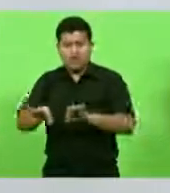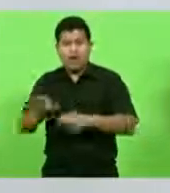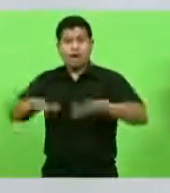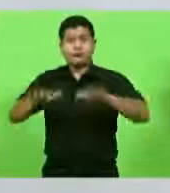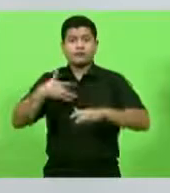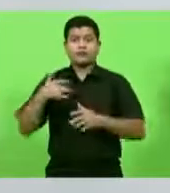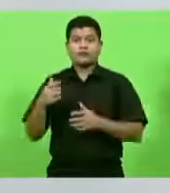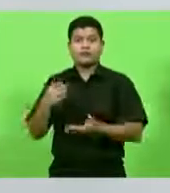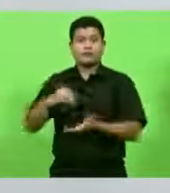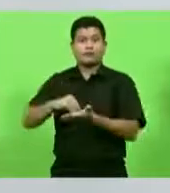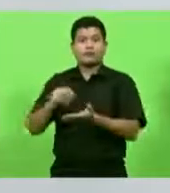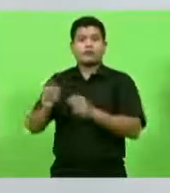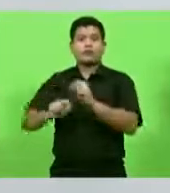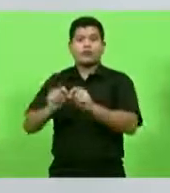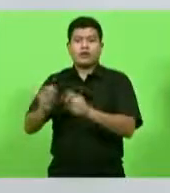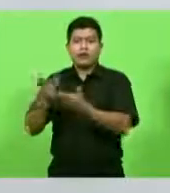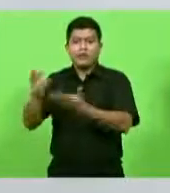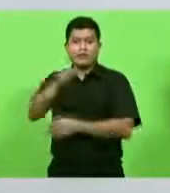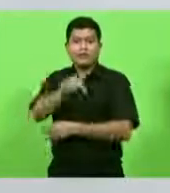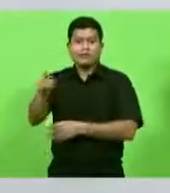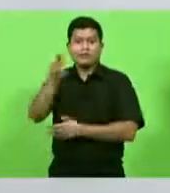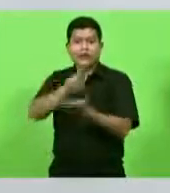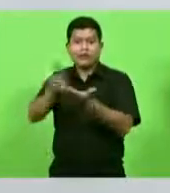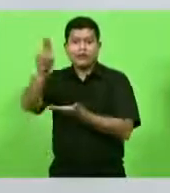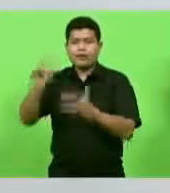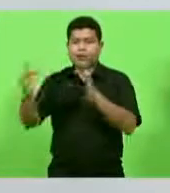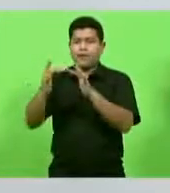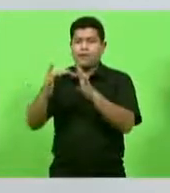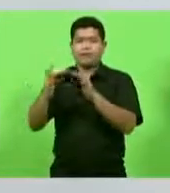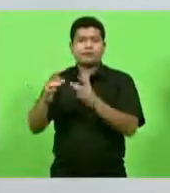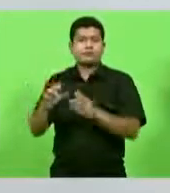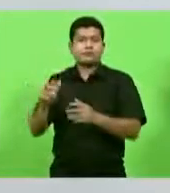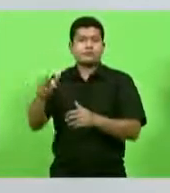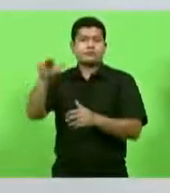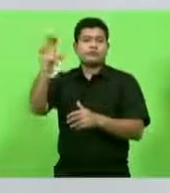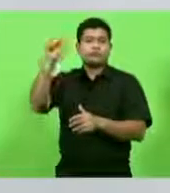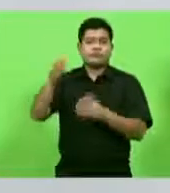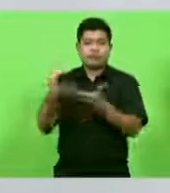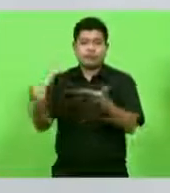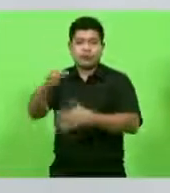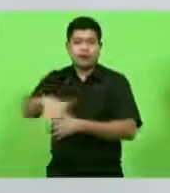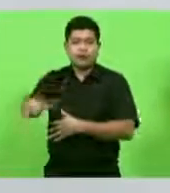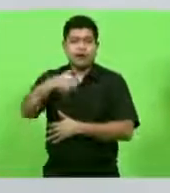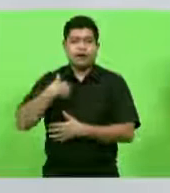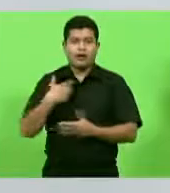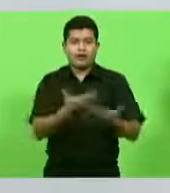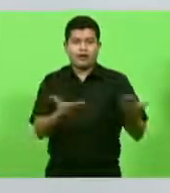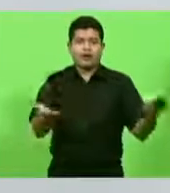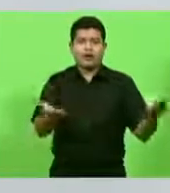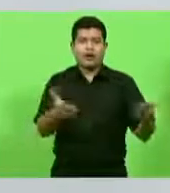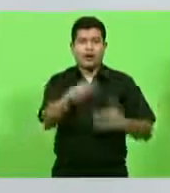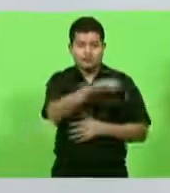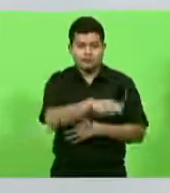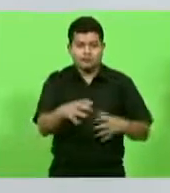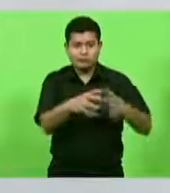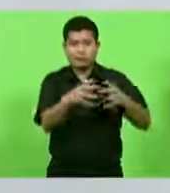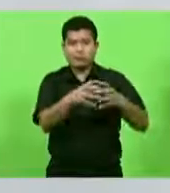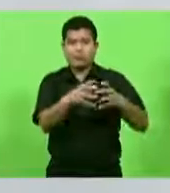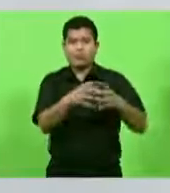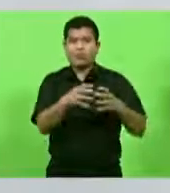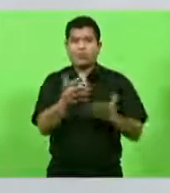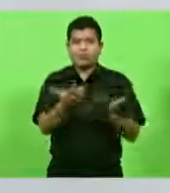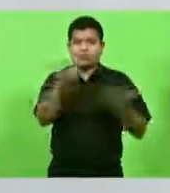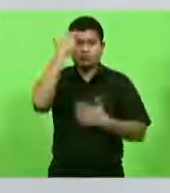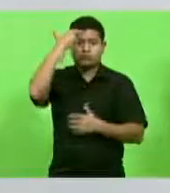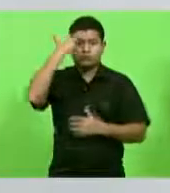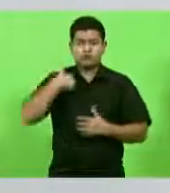contato, nunca entrou em um converse, simplesmente, escreveu a sua tese, e aí é absolvida, e o pescador, toda essa cultura que temos, esse